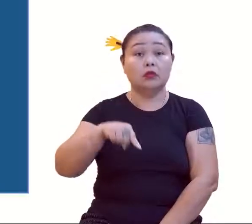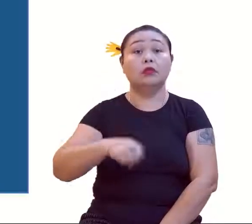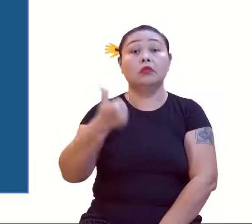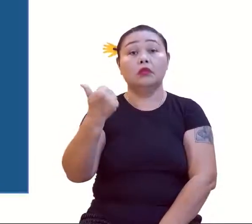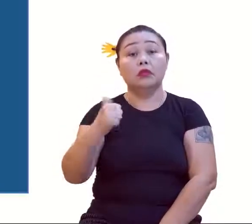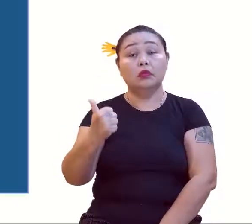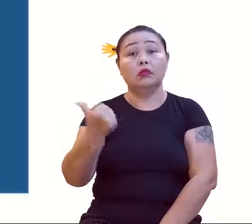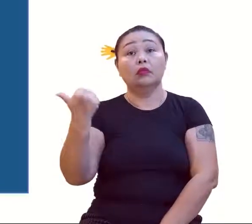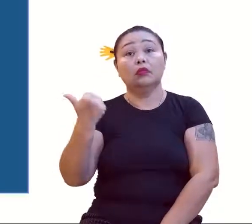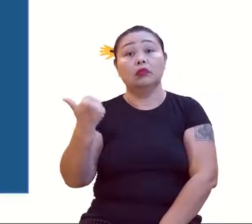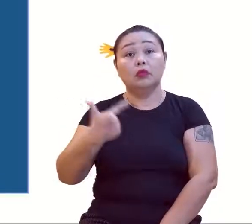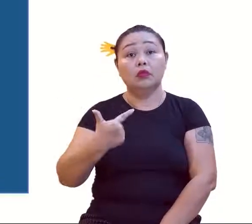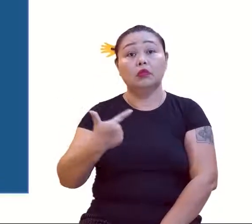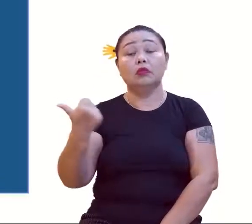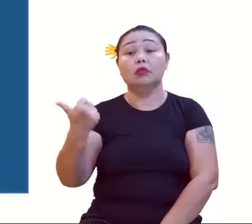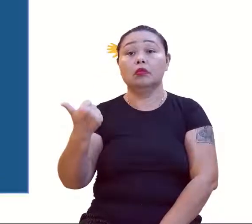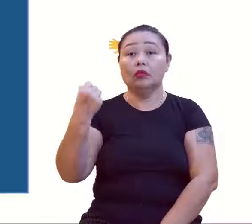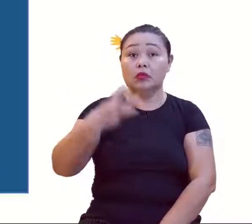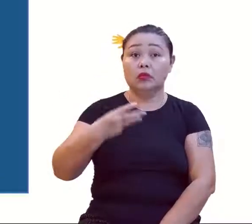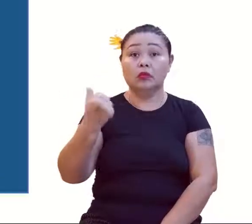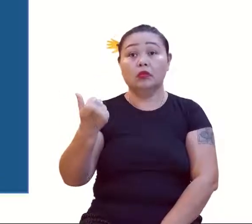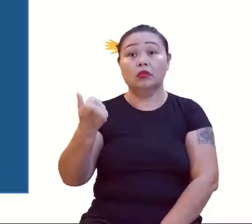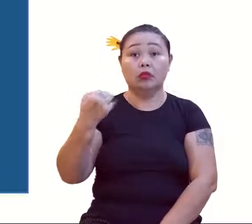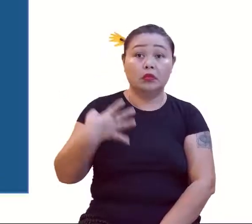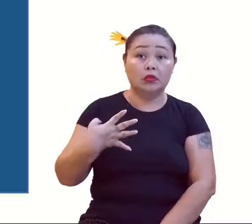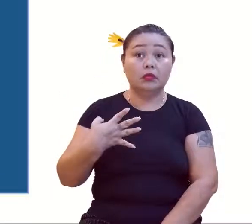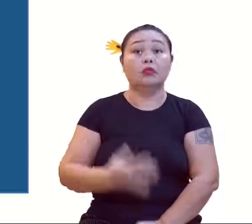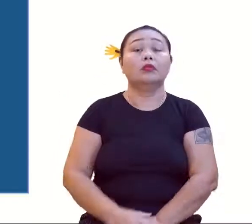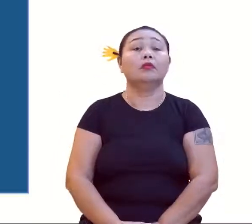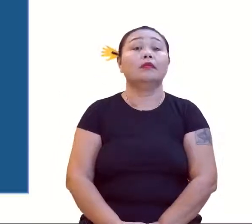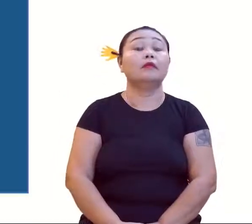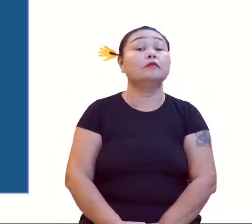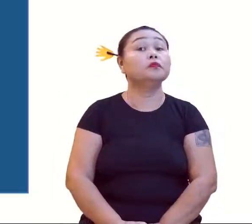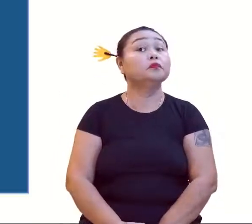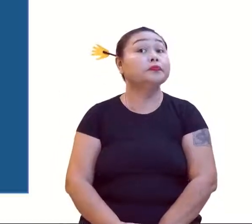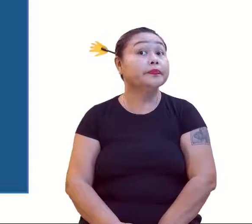11, 12, 13 ou 14?